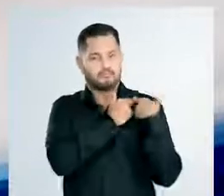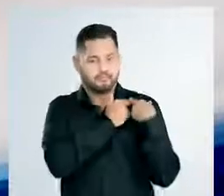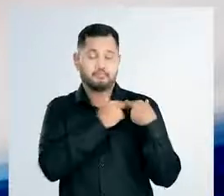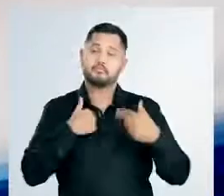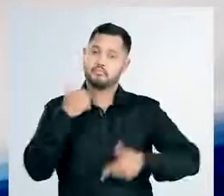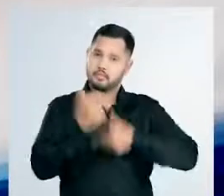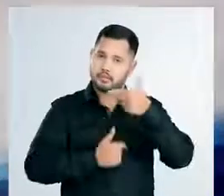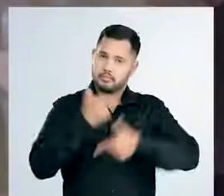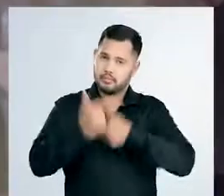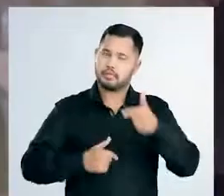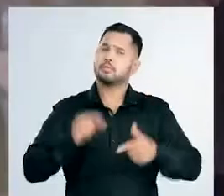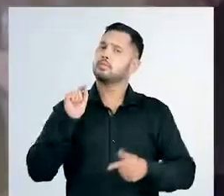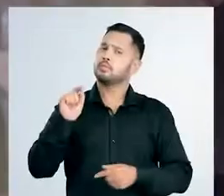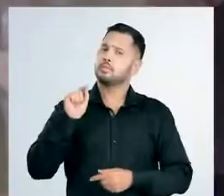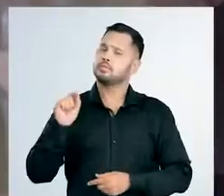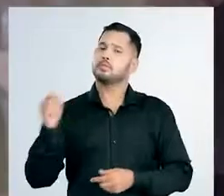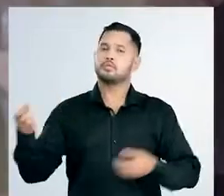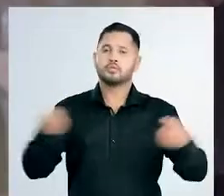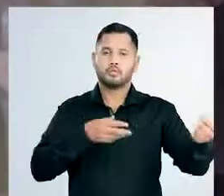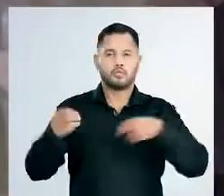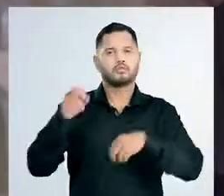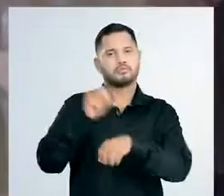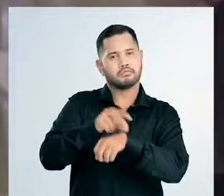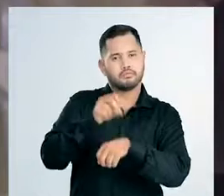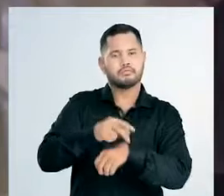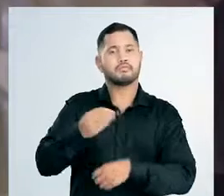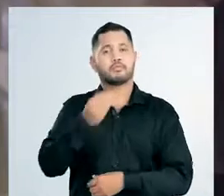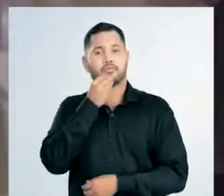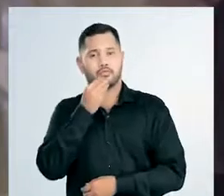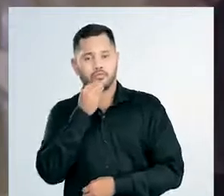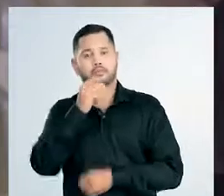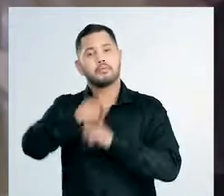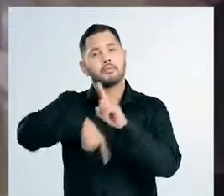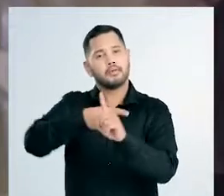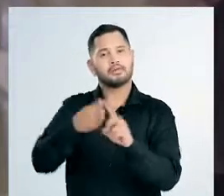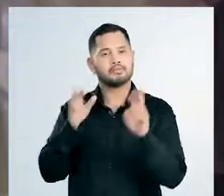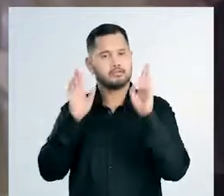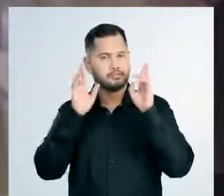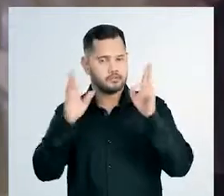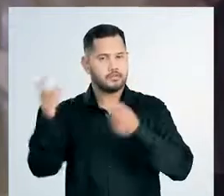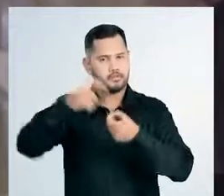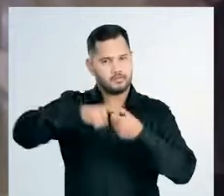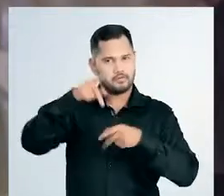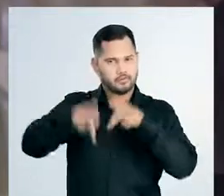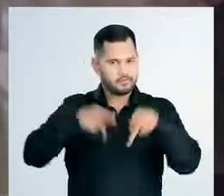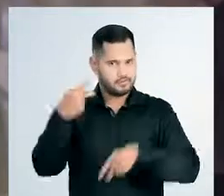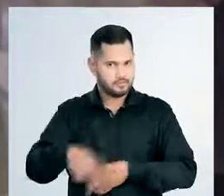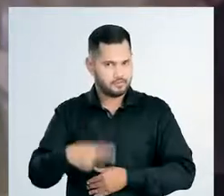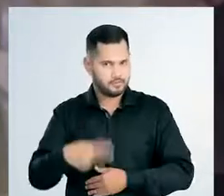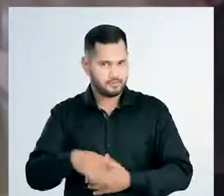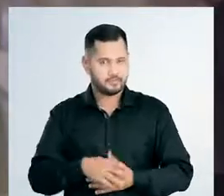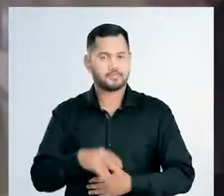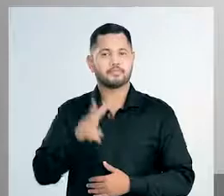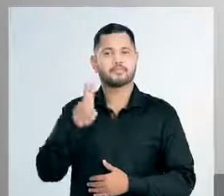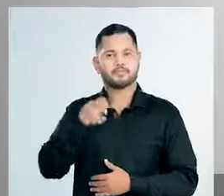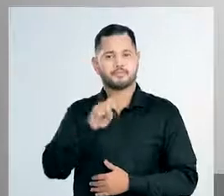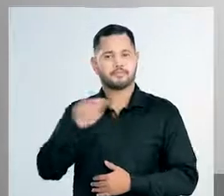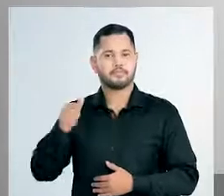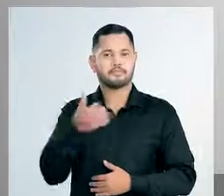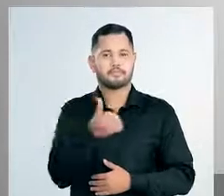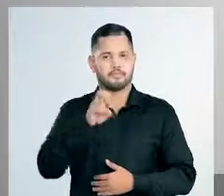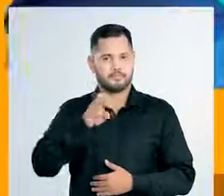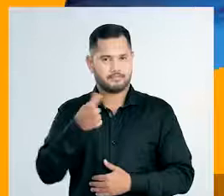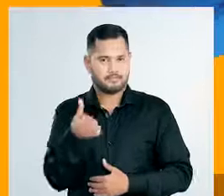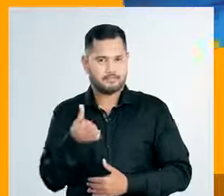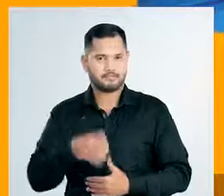volta para a nossa gente. Ela sabe qual é a batalha de dentro de uma casa. E ela precisa estar lá em Brasília para defender a gente. Vanessa